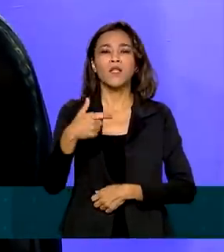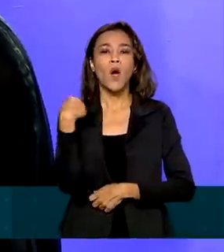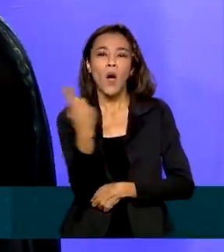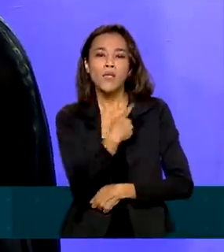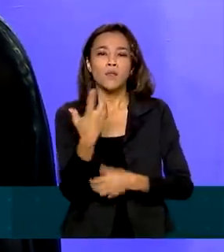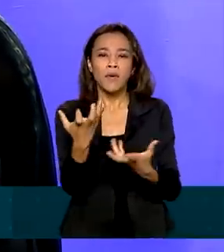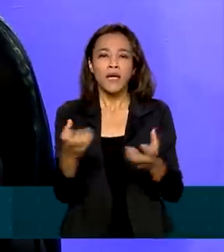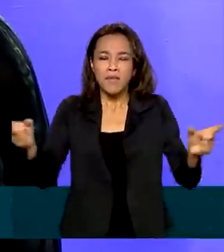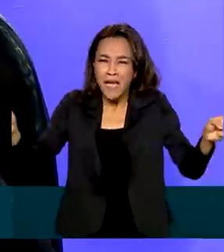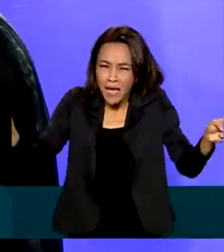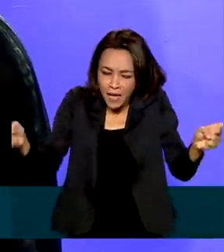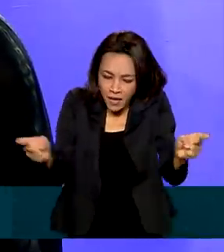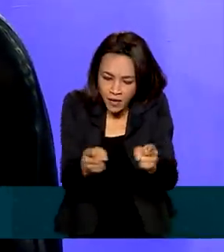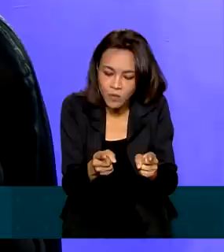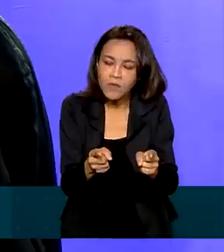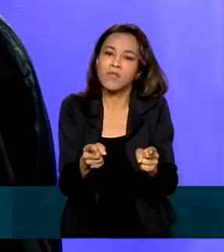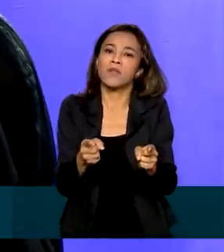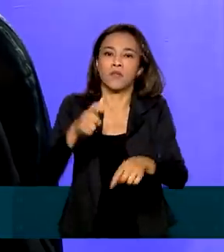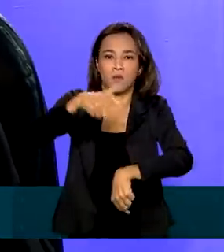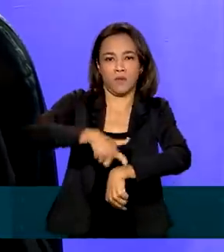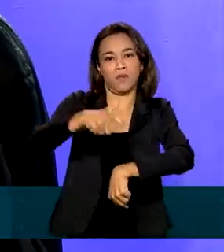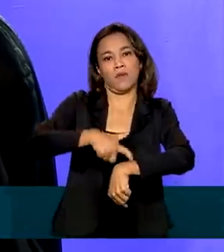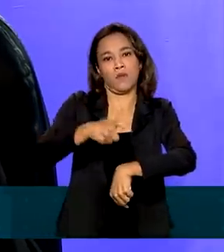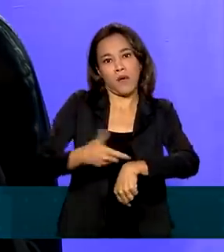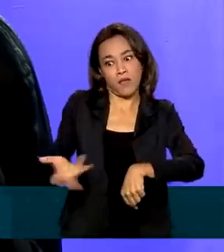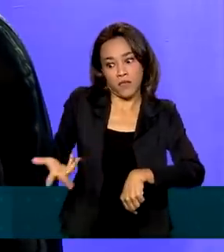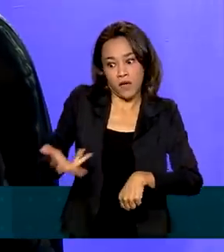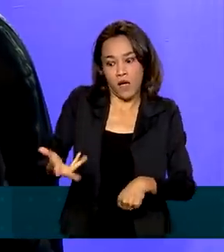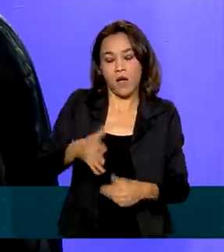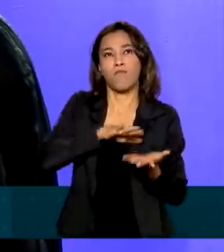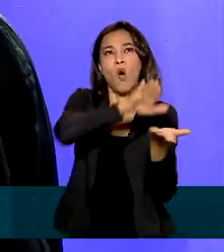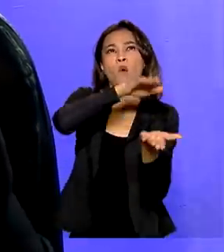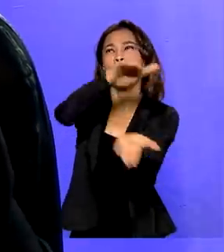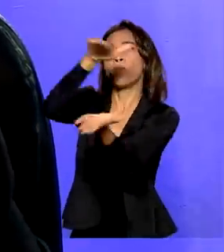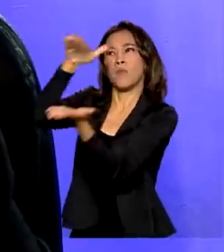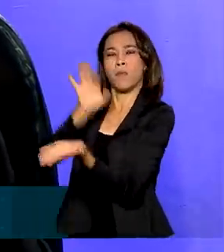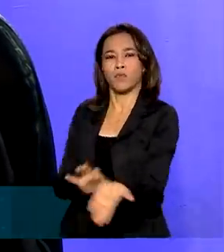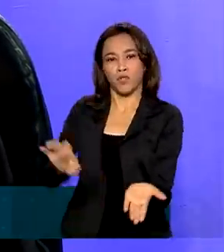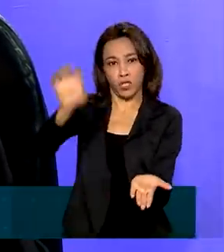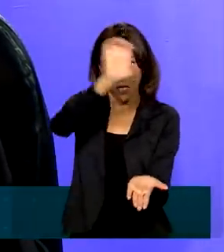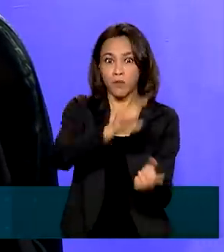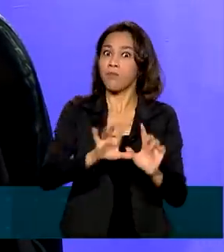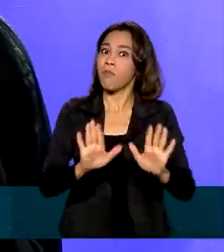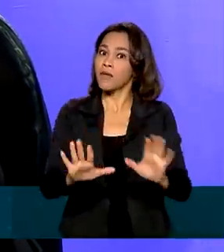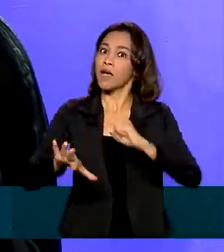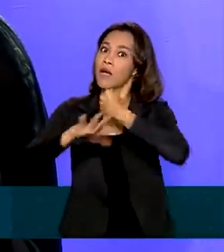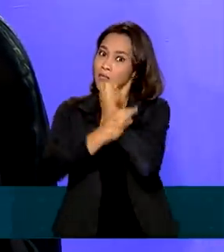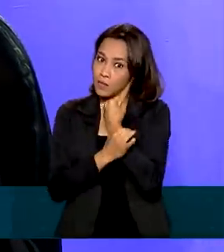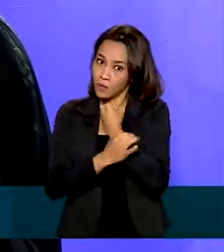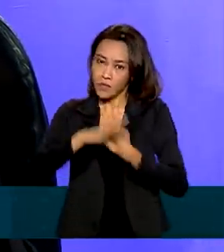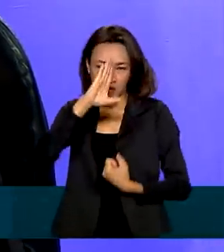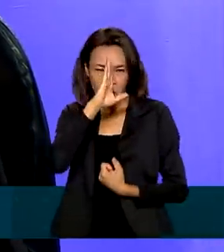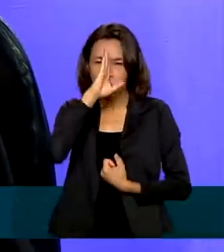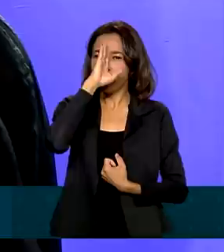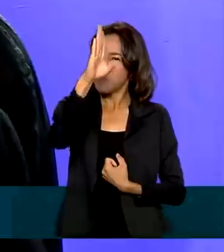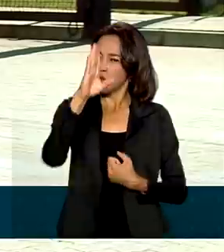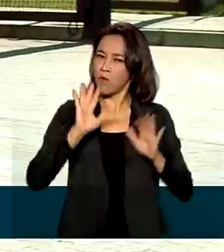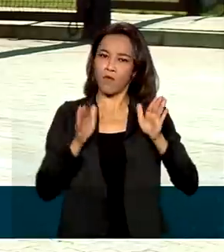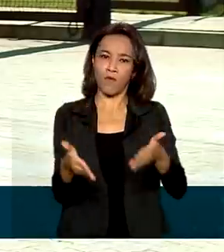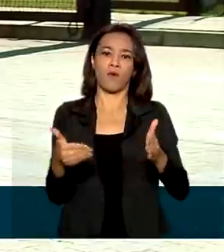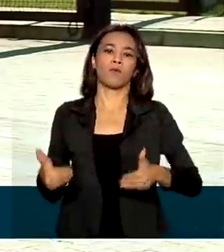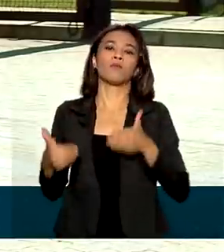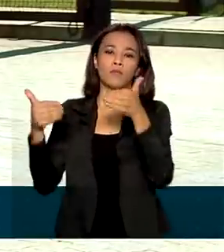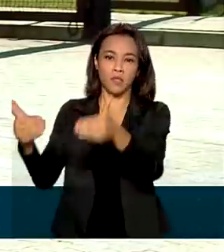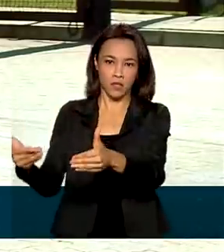todo esse processo para que a gente tenha sim celeridade na distribuição, mas a segurança do imunizante é a premissa número um do Ministério.